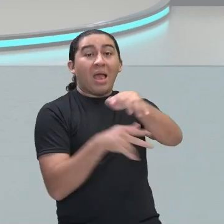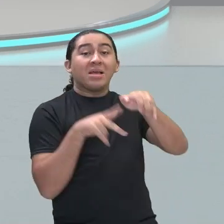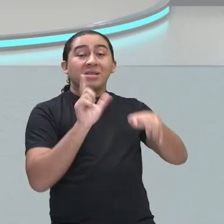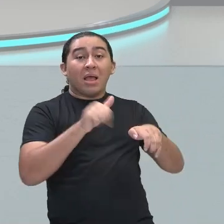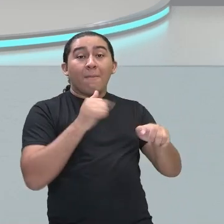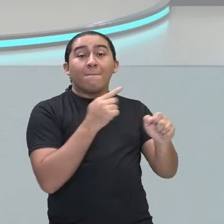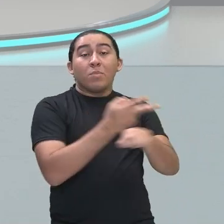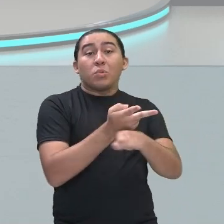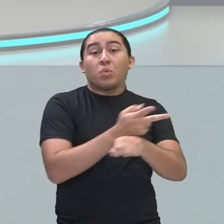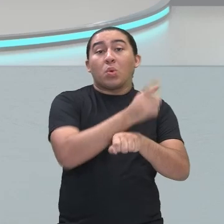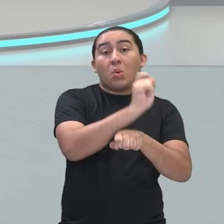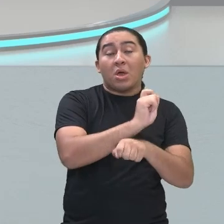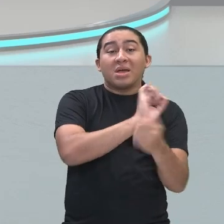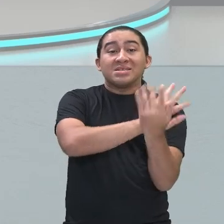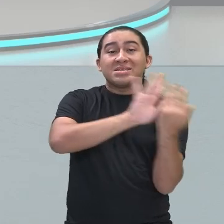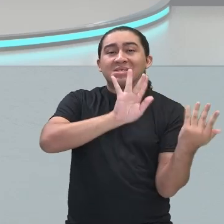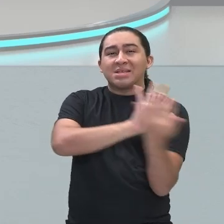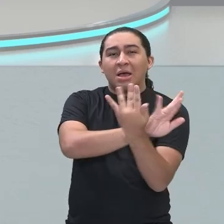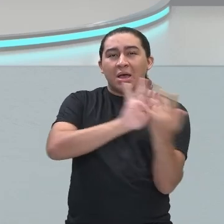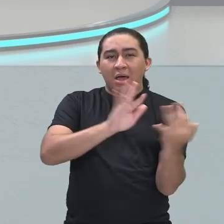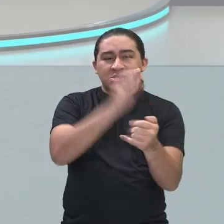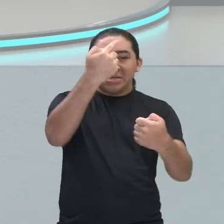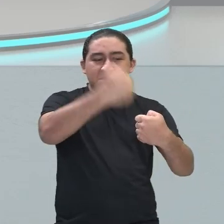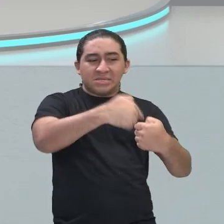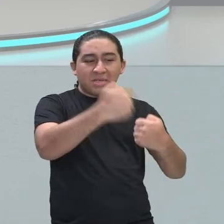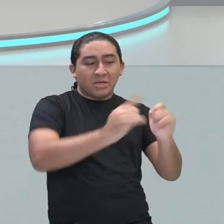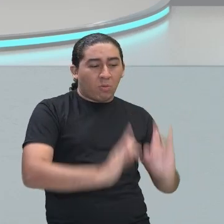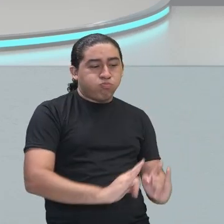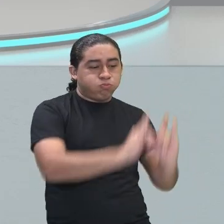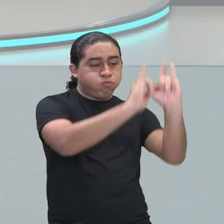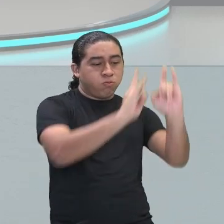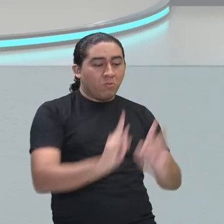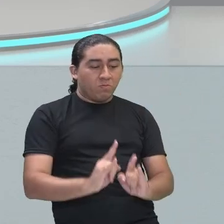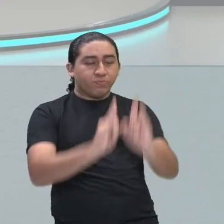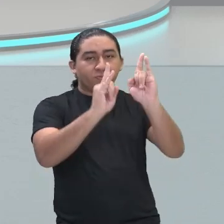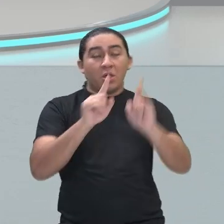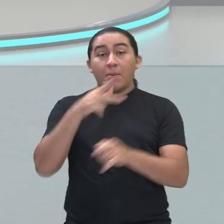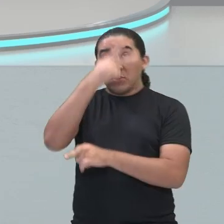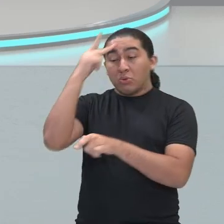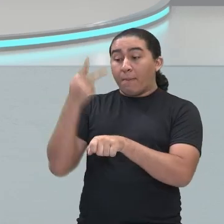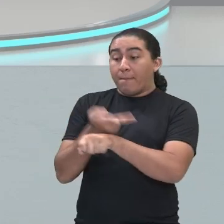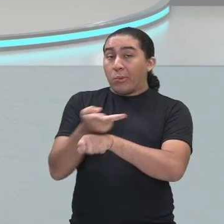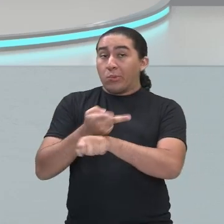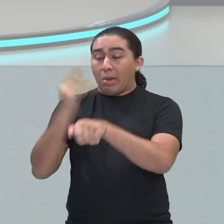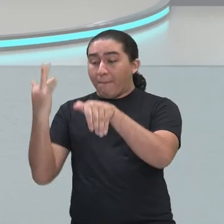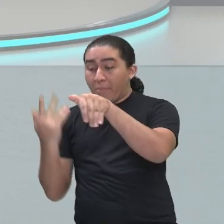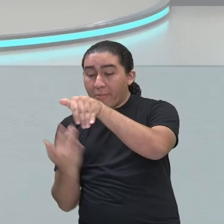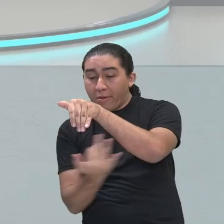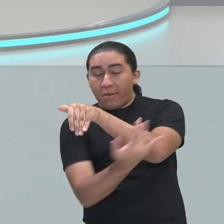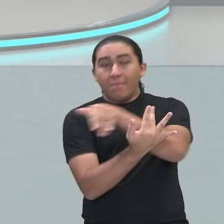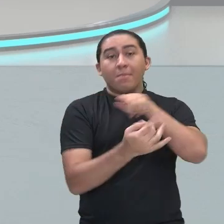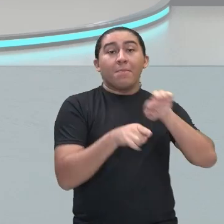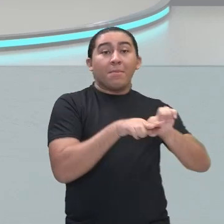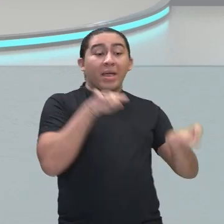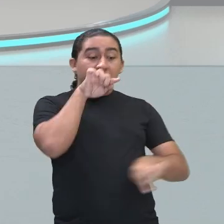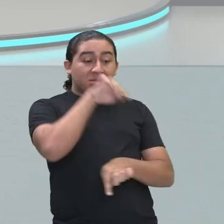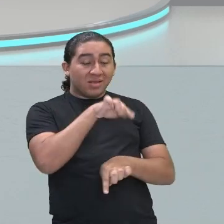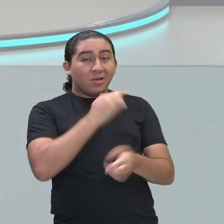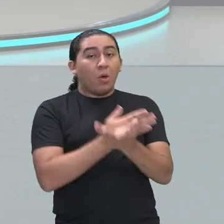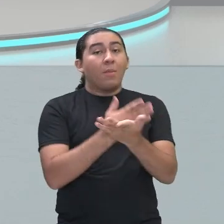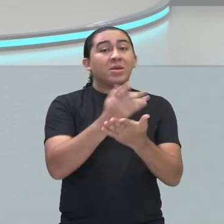zona rural e começam a surgir cidades. Mas nessas cidades começa a ter a